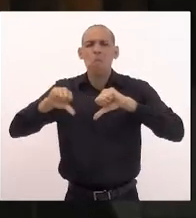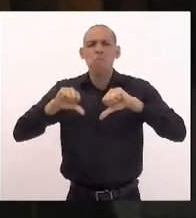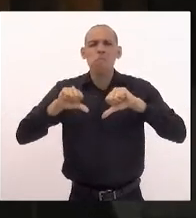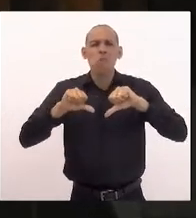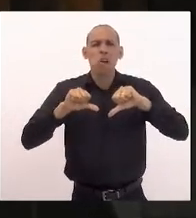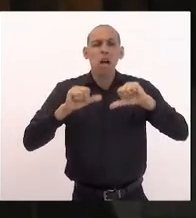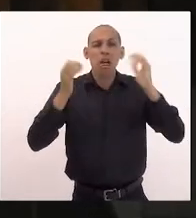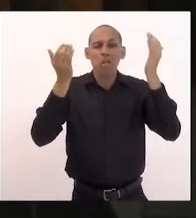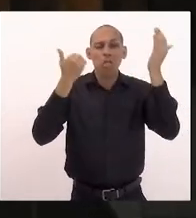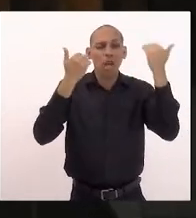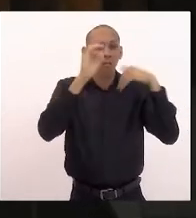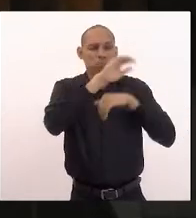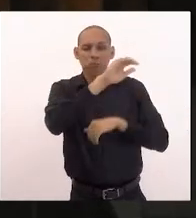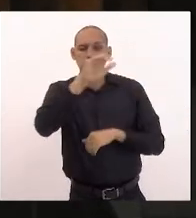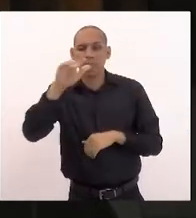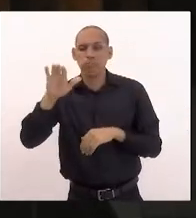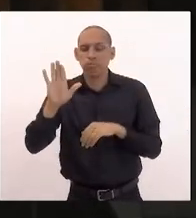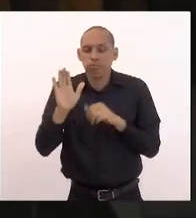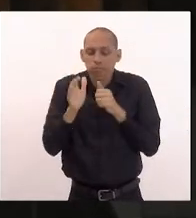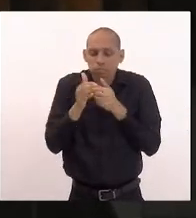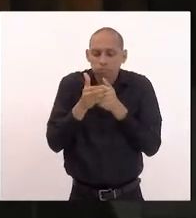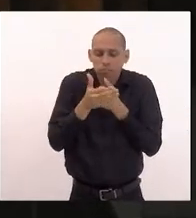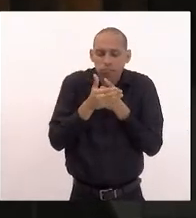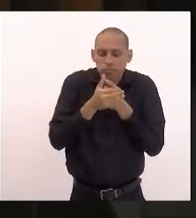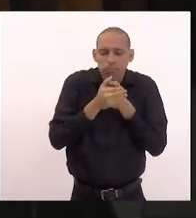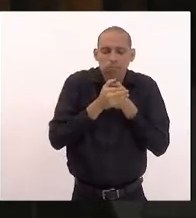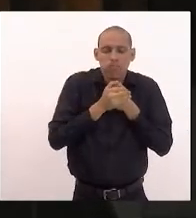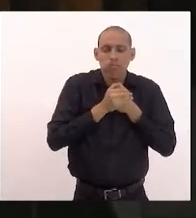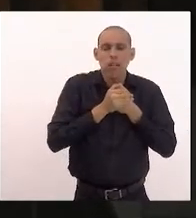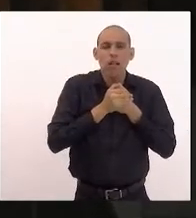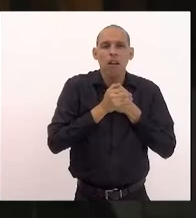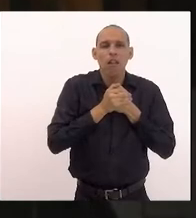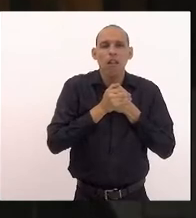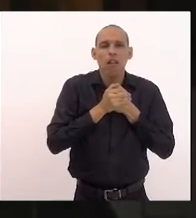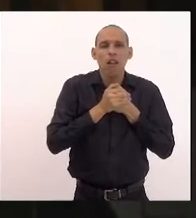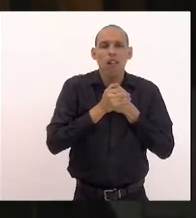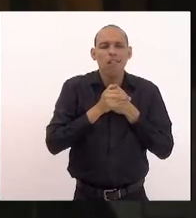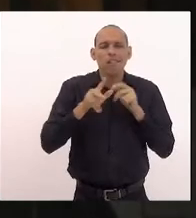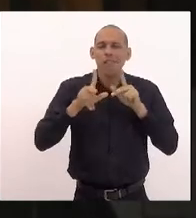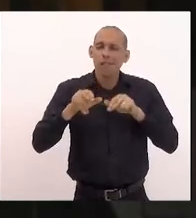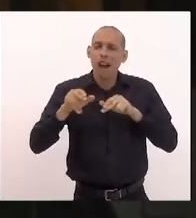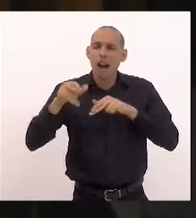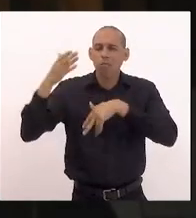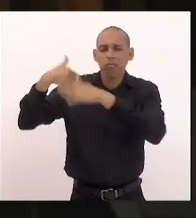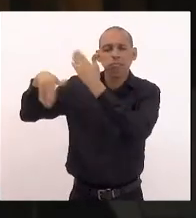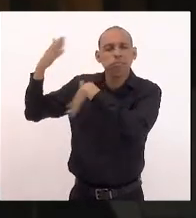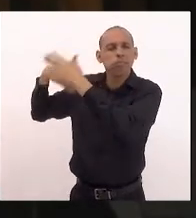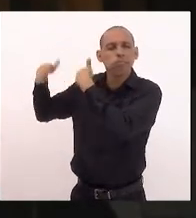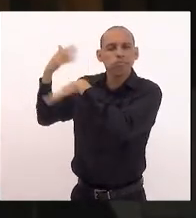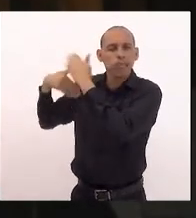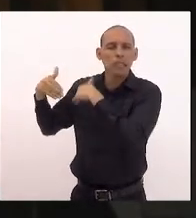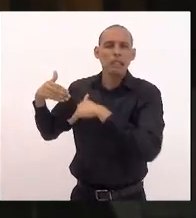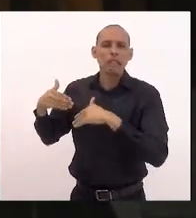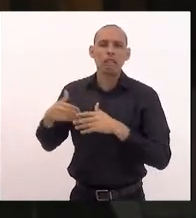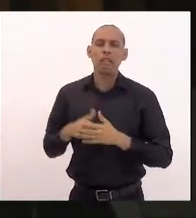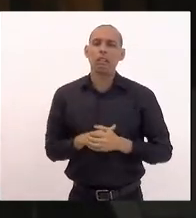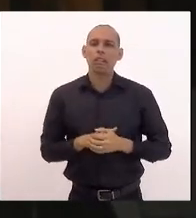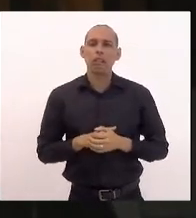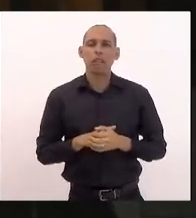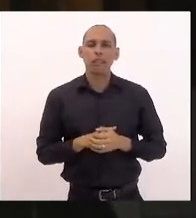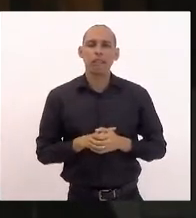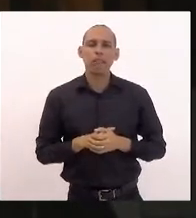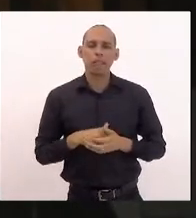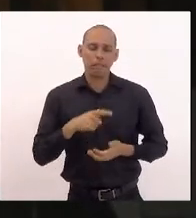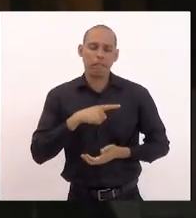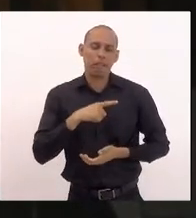adormecidos que remonta né a esse período do que pululou na face da